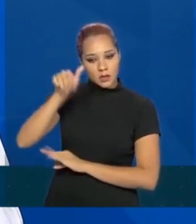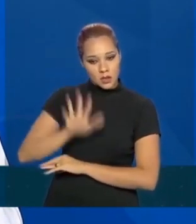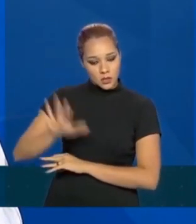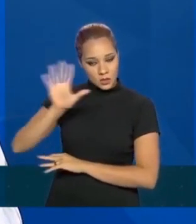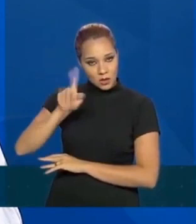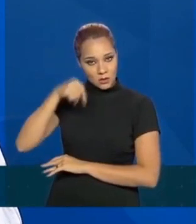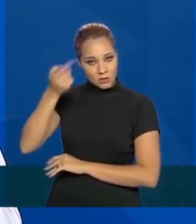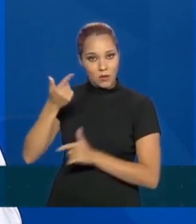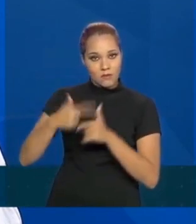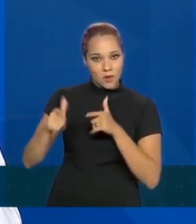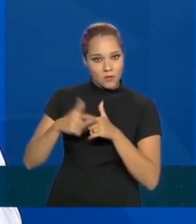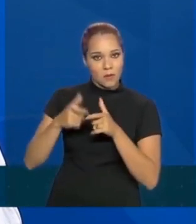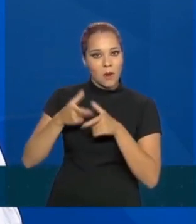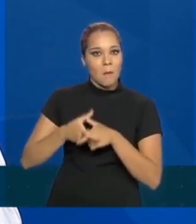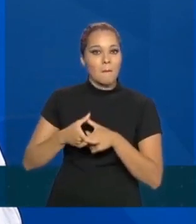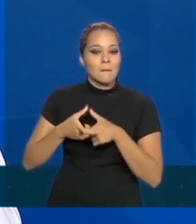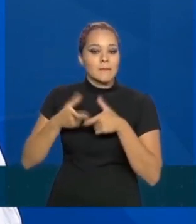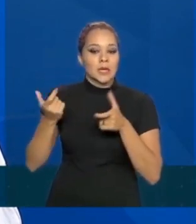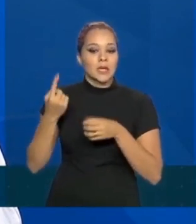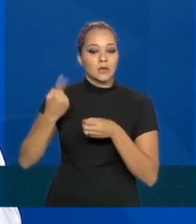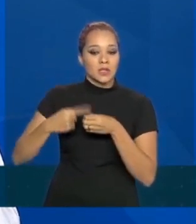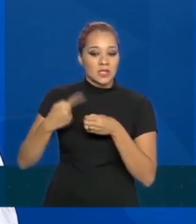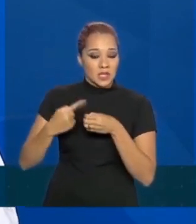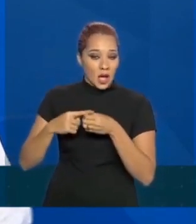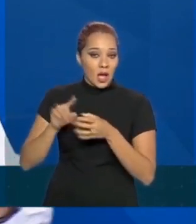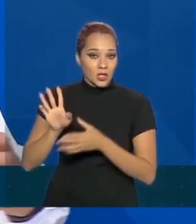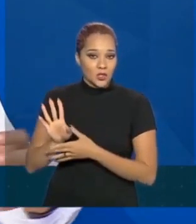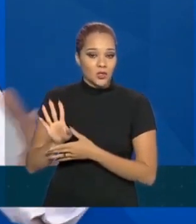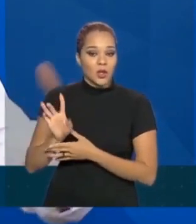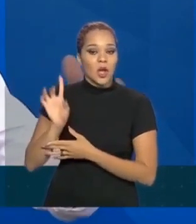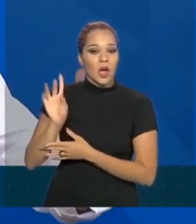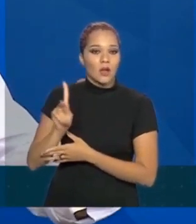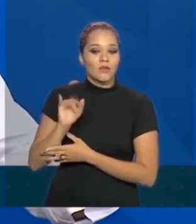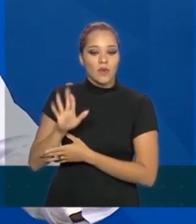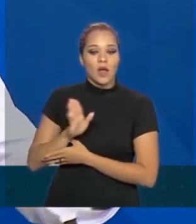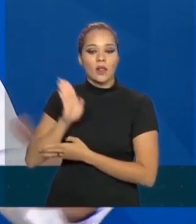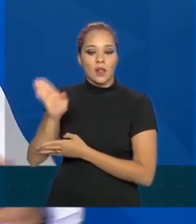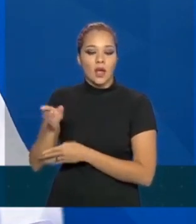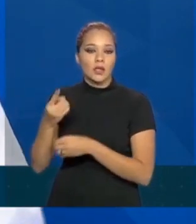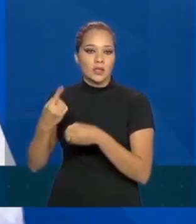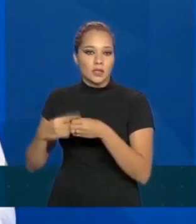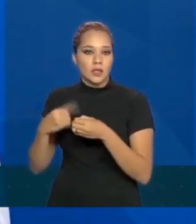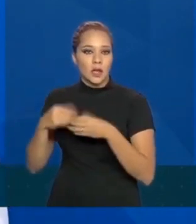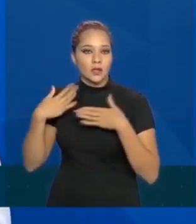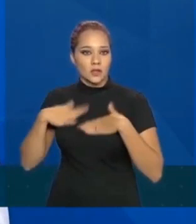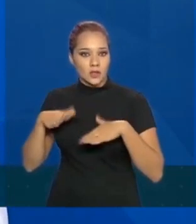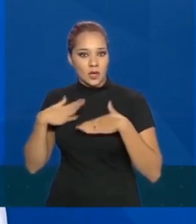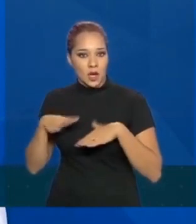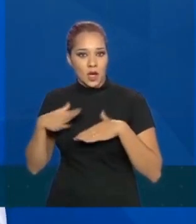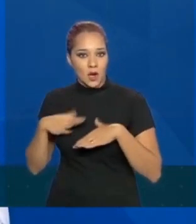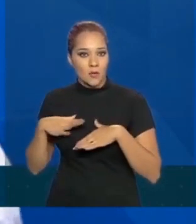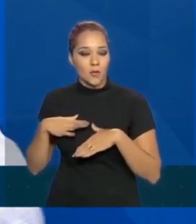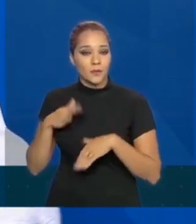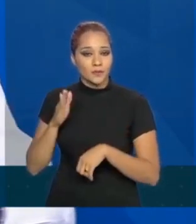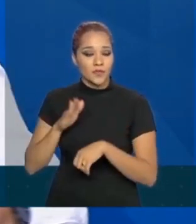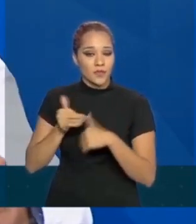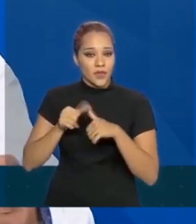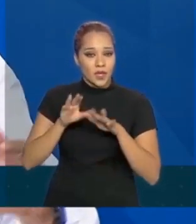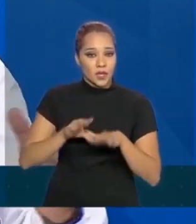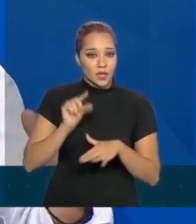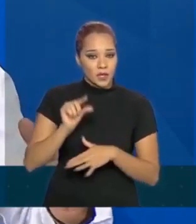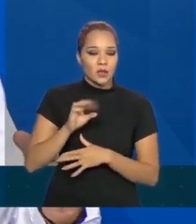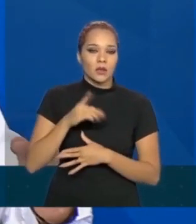tiver um problema maior numa cidade A, a gente vai na cidade B, que está calmo, reforça um pouco aqui